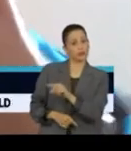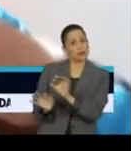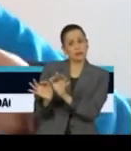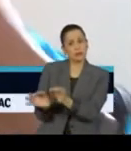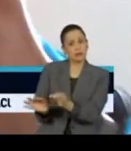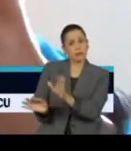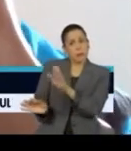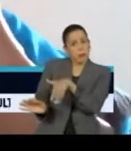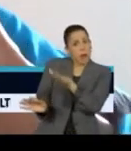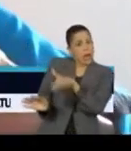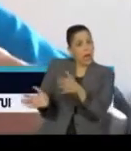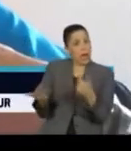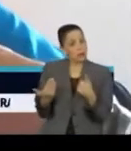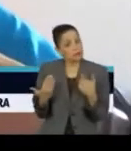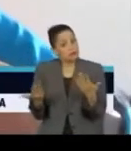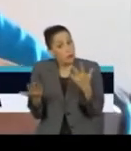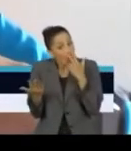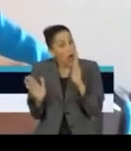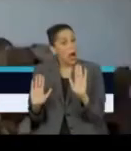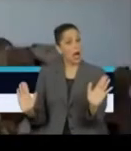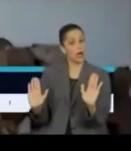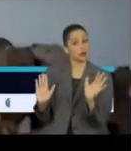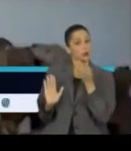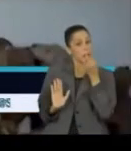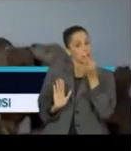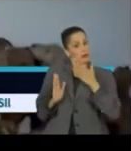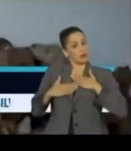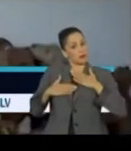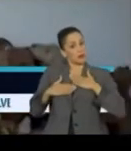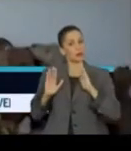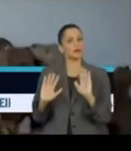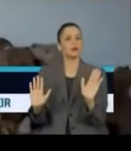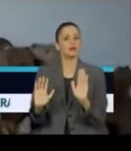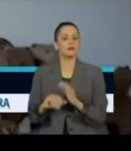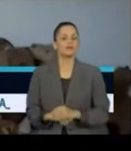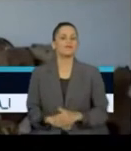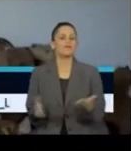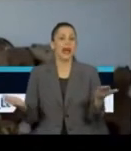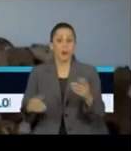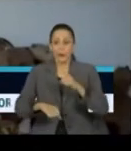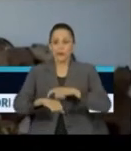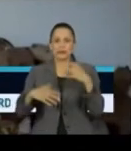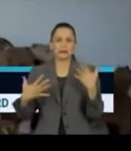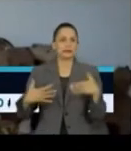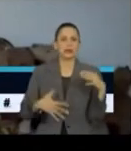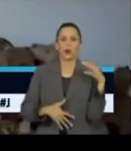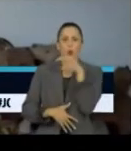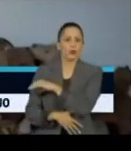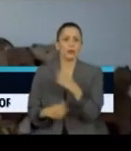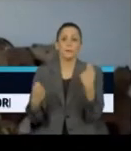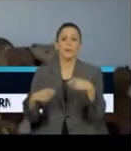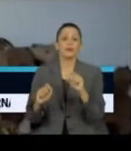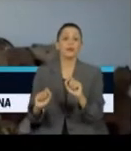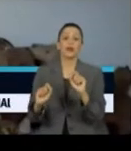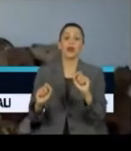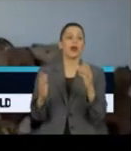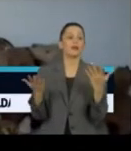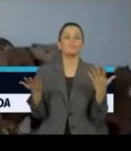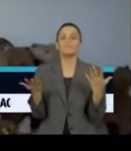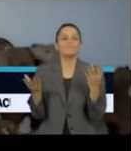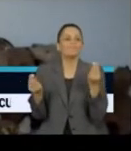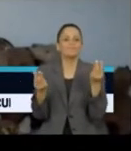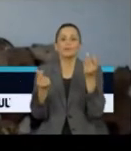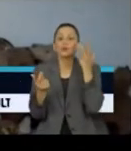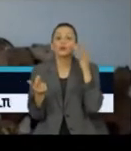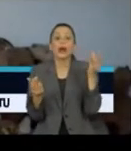Eu não sei, essa é uma questão que eu estou levantando. A gente está num momento de urgência e que a gente ainda não sabe o que é que vai